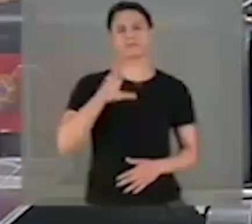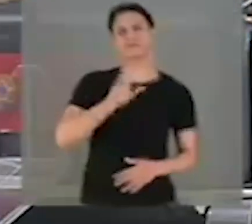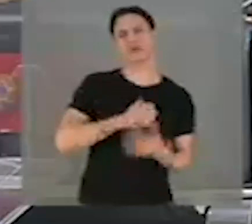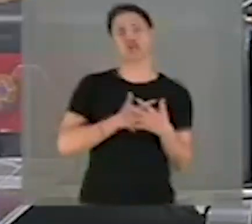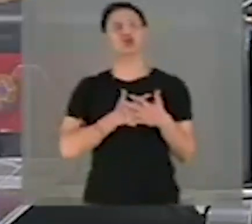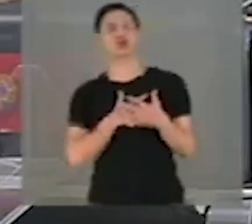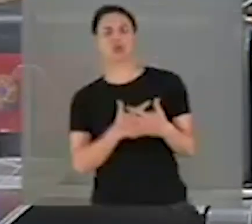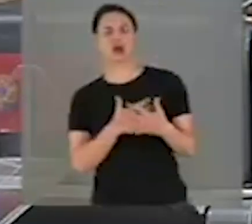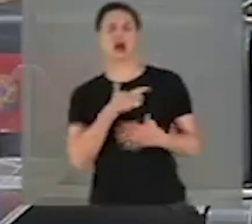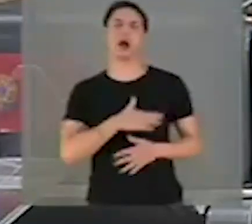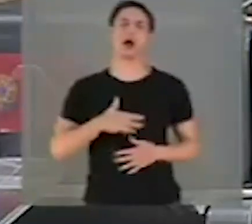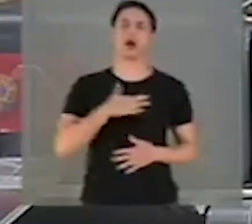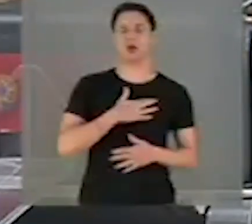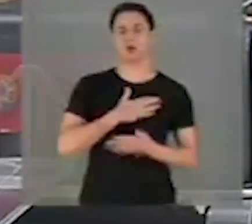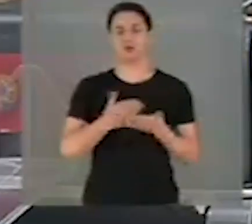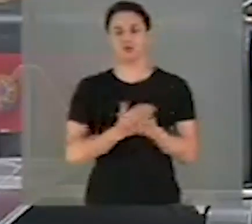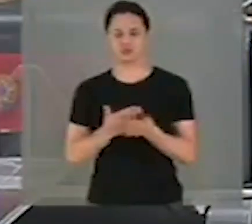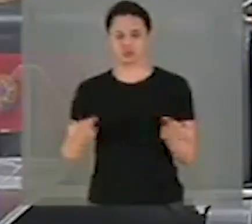brasileiro... Não, mas aí está tudo certo.